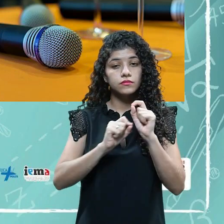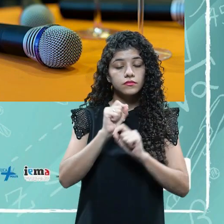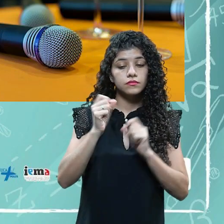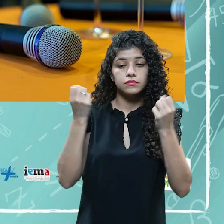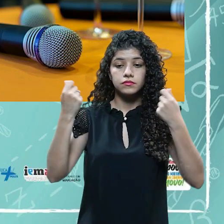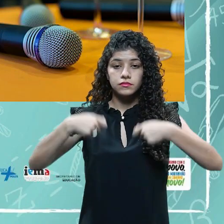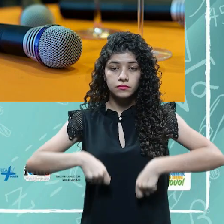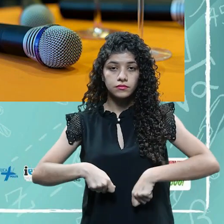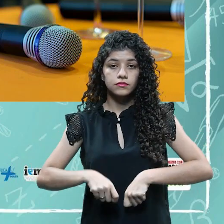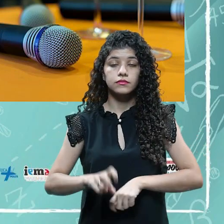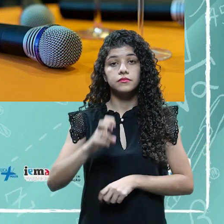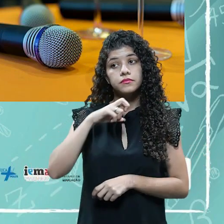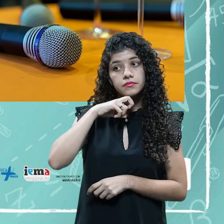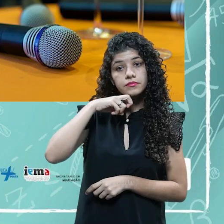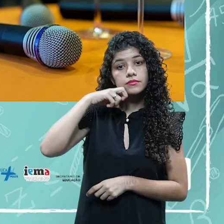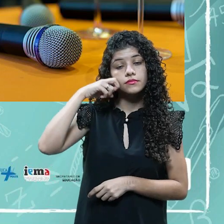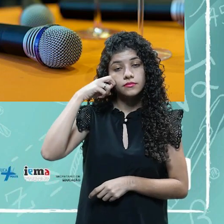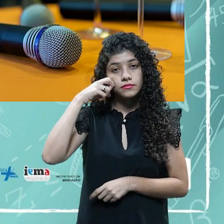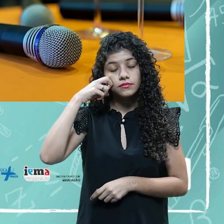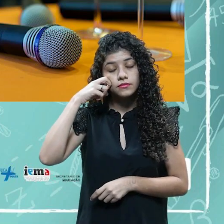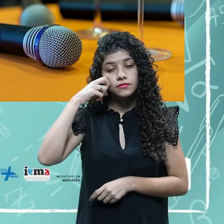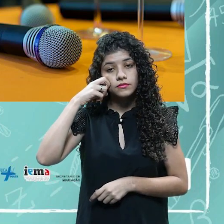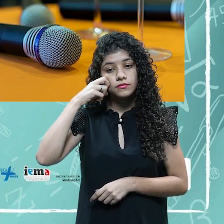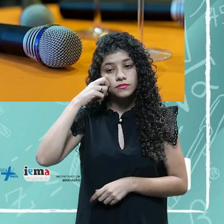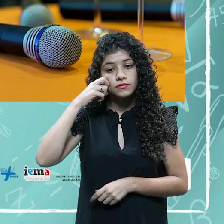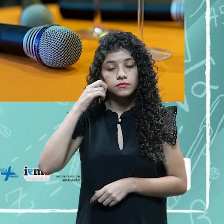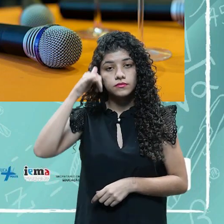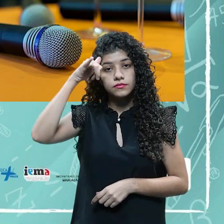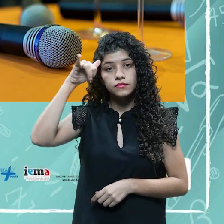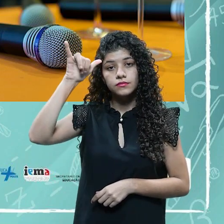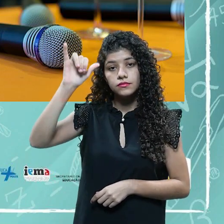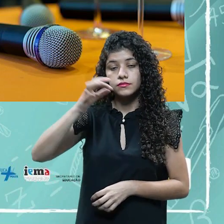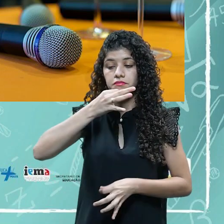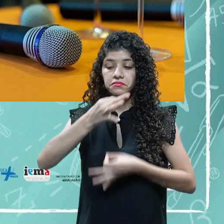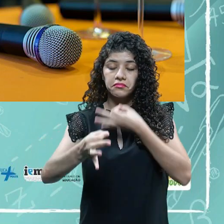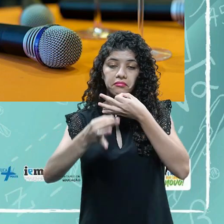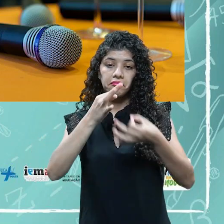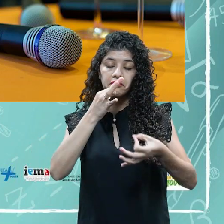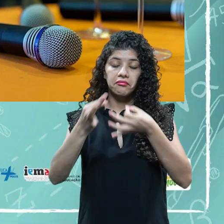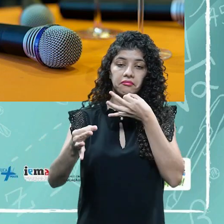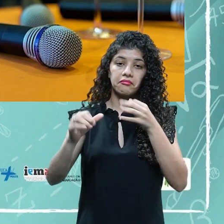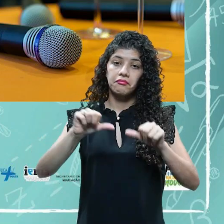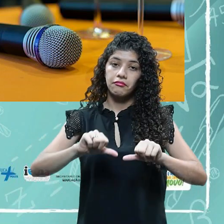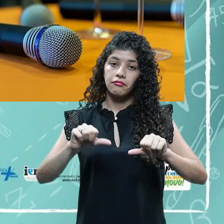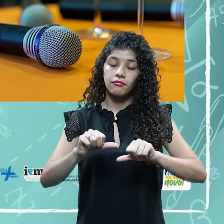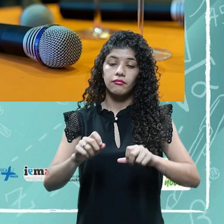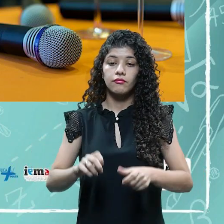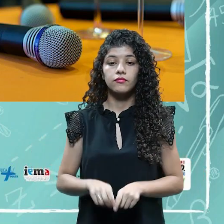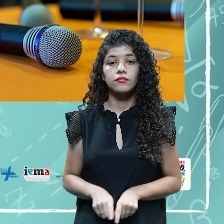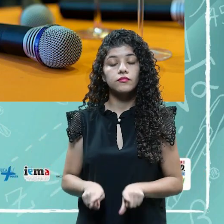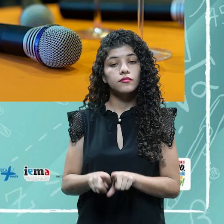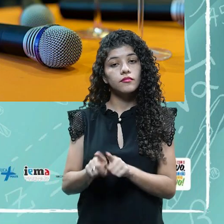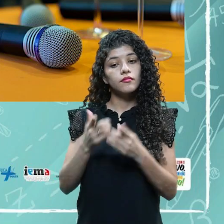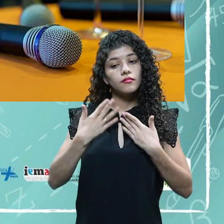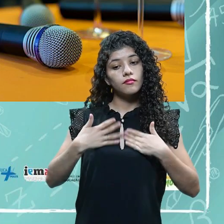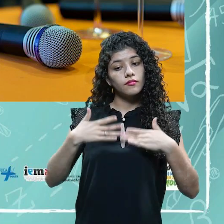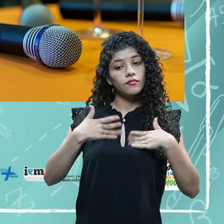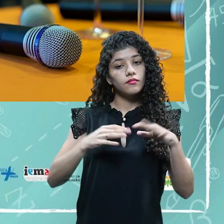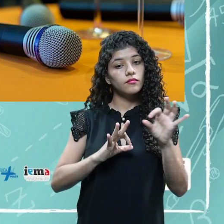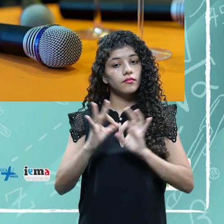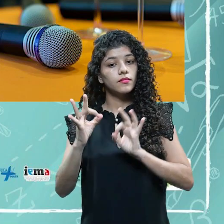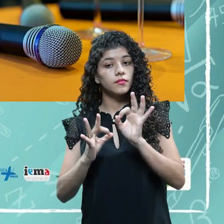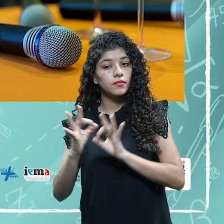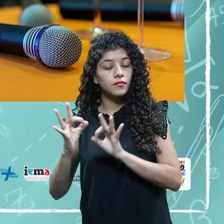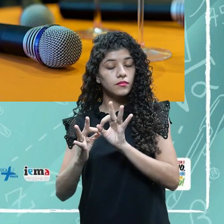de constrangimentos e evitam críticas negativas e tranquilizam os organizadores